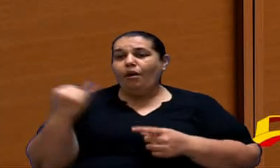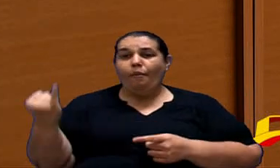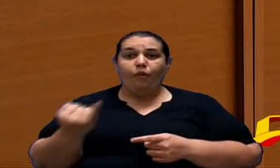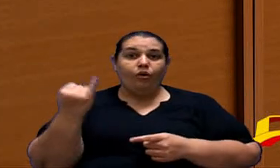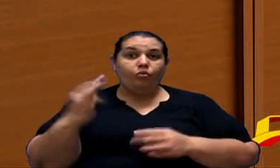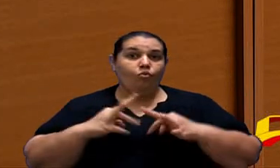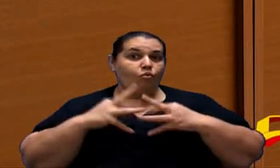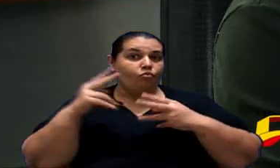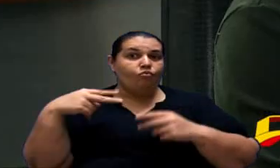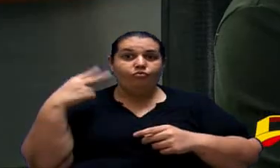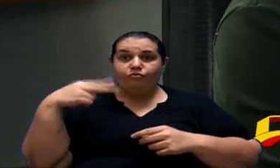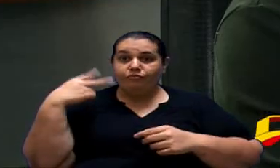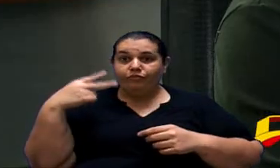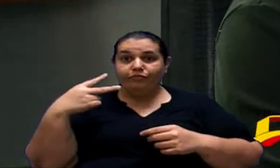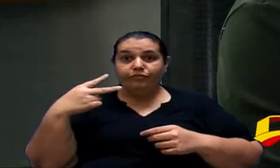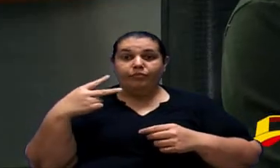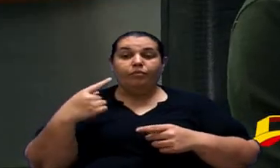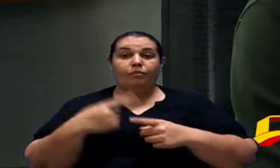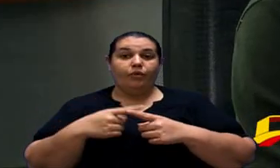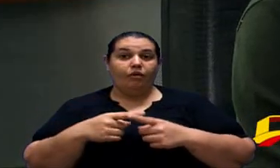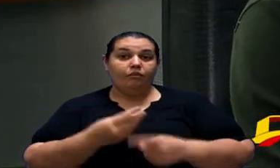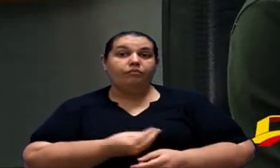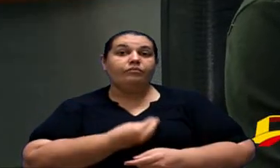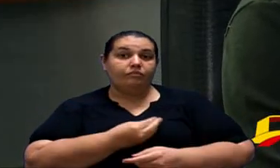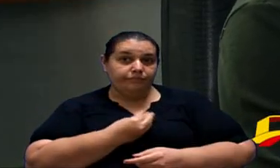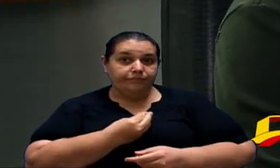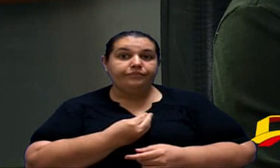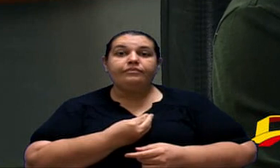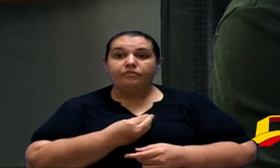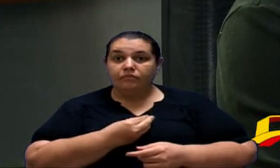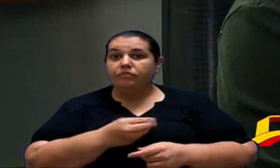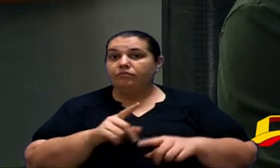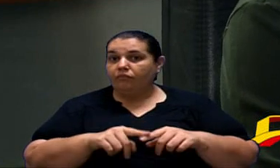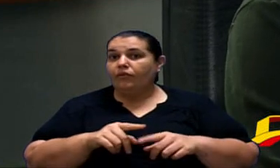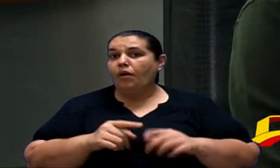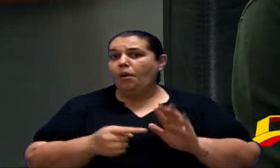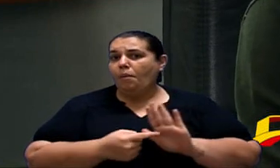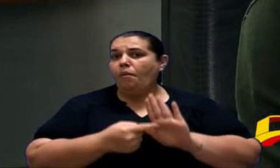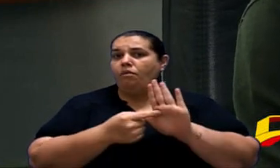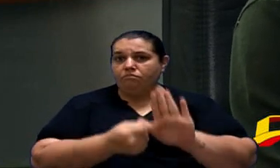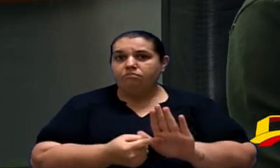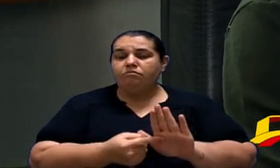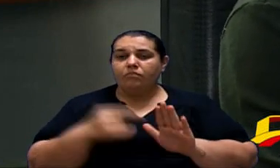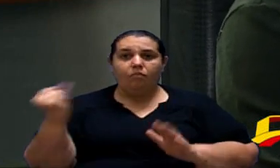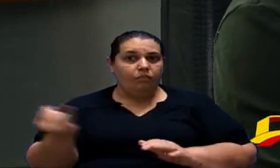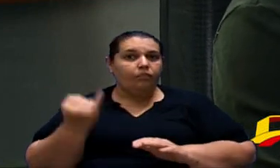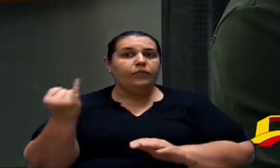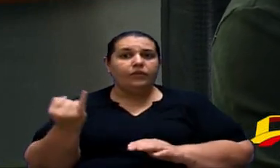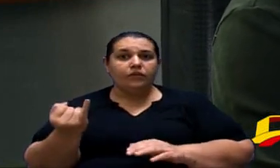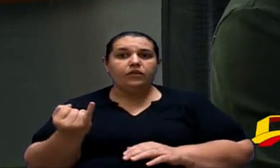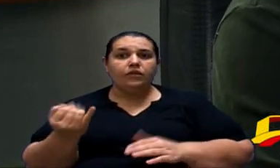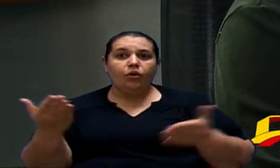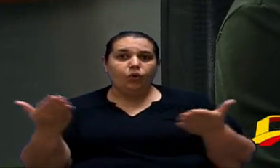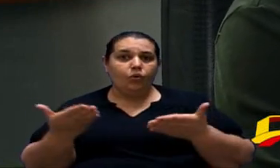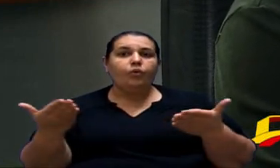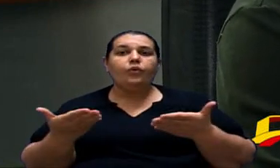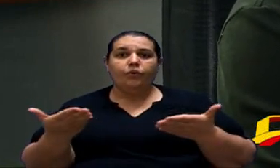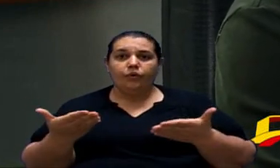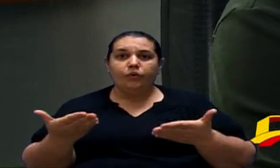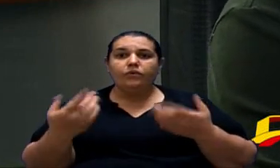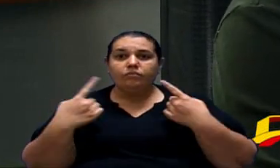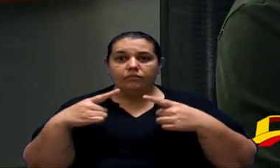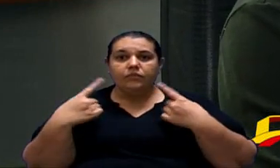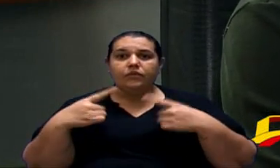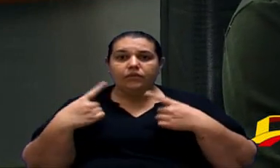todos os vereadores que são presentes na causa que se mostraram presentes estariam aqui também mas